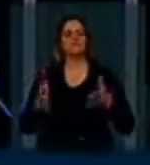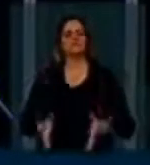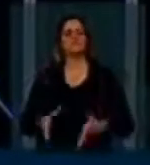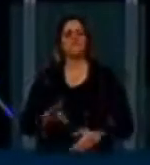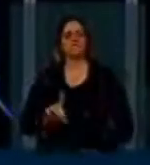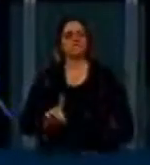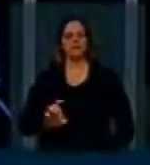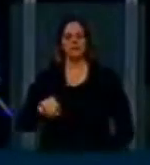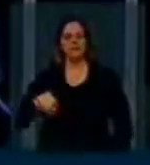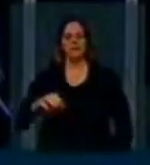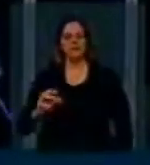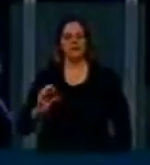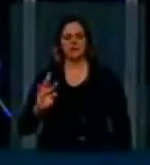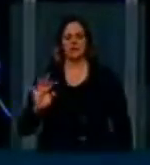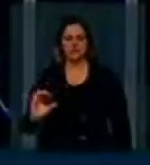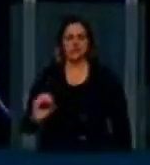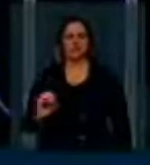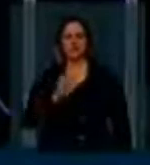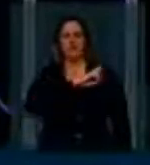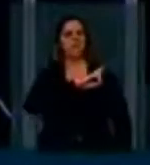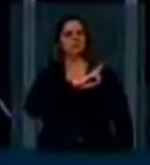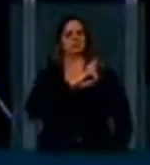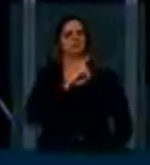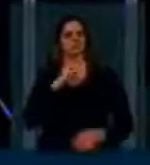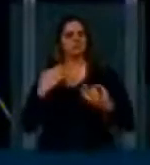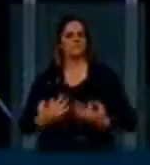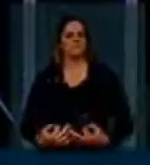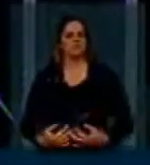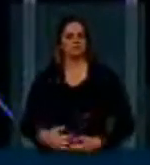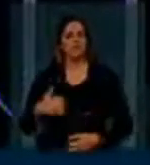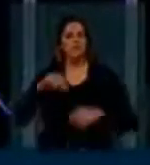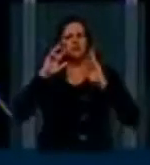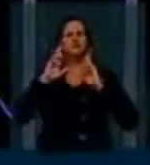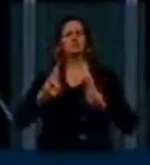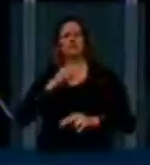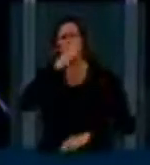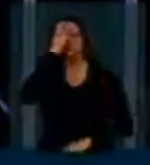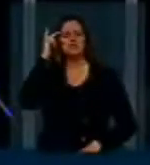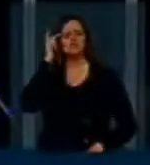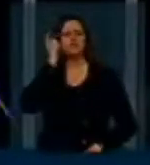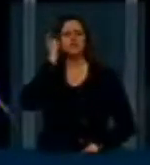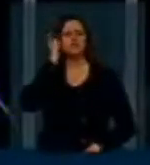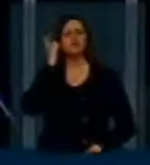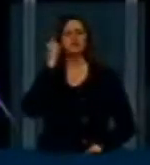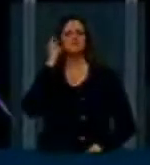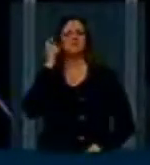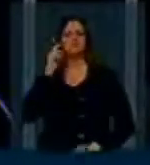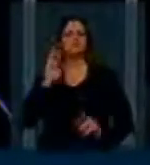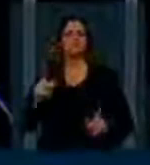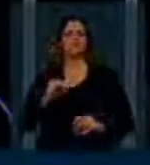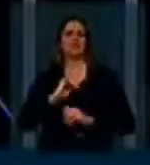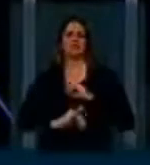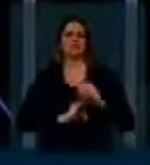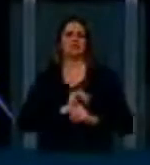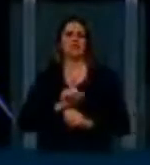democrático e responsável. E eu respeito aqueles que enxergam a internet como um